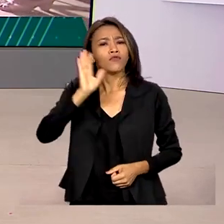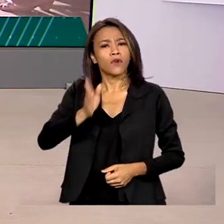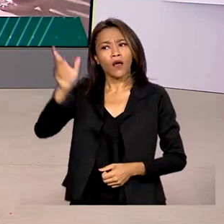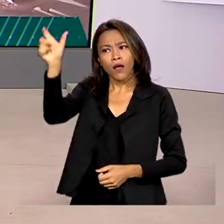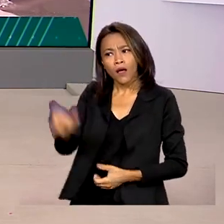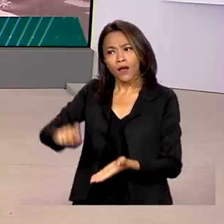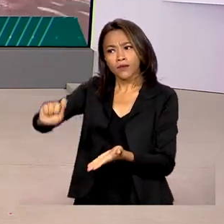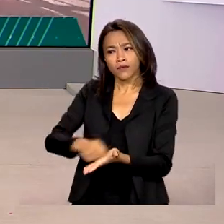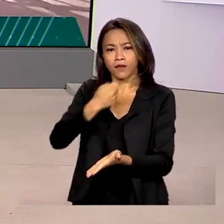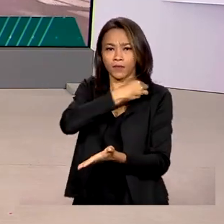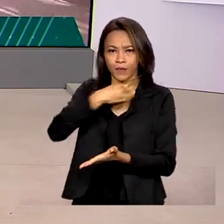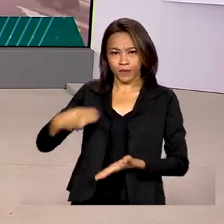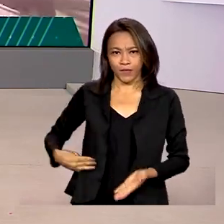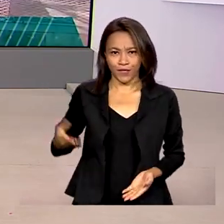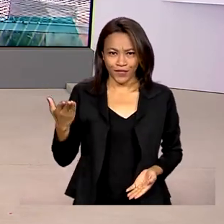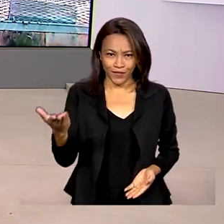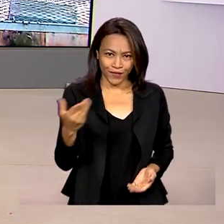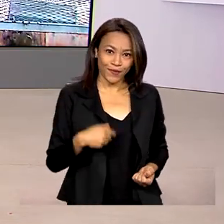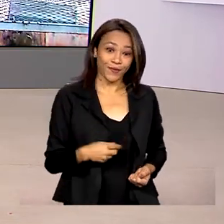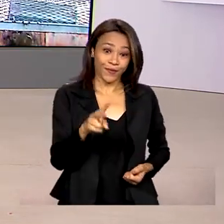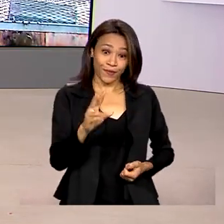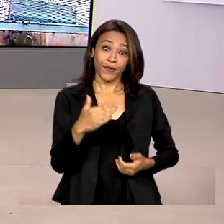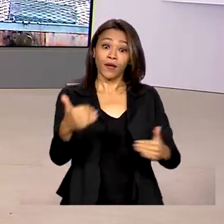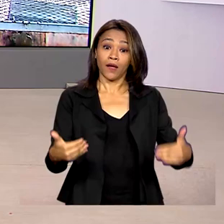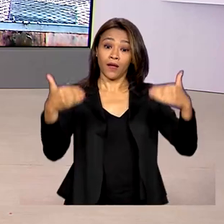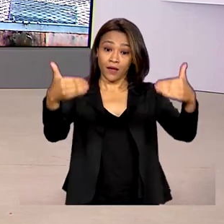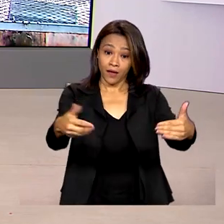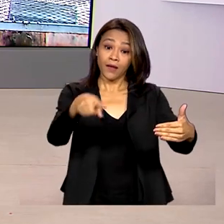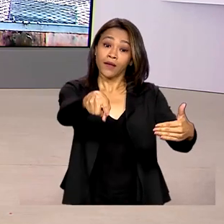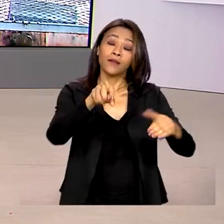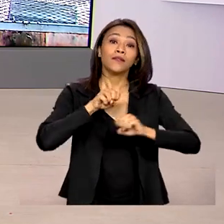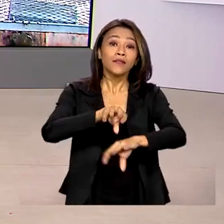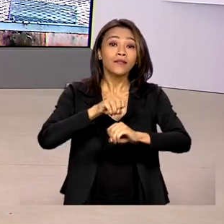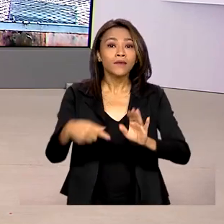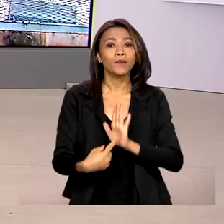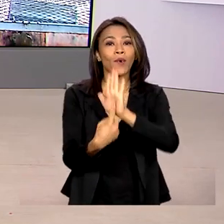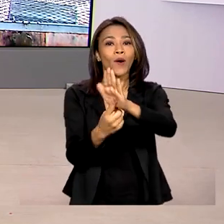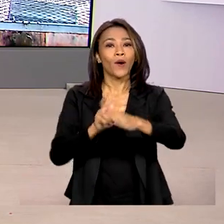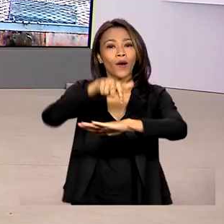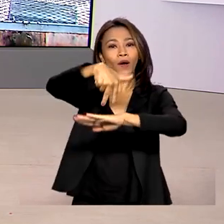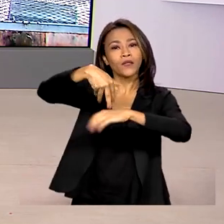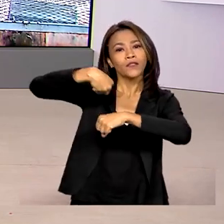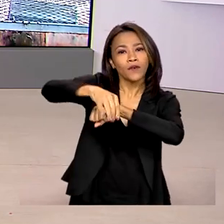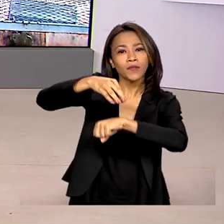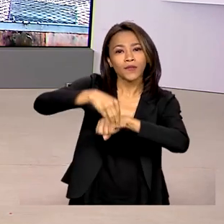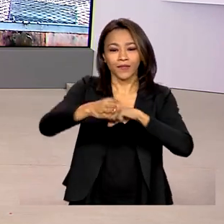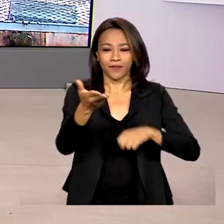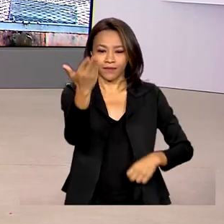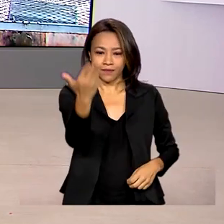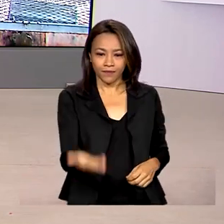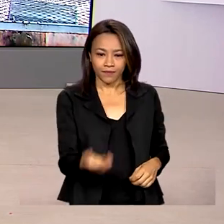ministro da Educação. Ao vivo do MEC, Glauco de Queiroz traz as informações para a gente. Glauco, bom dia.